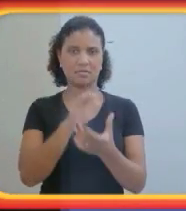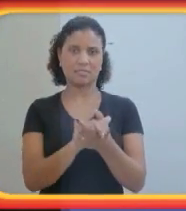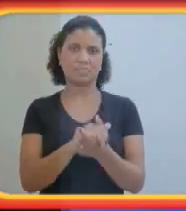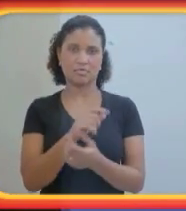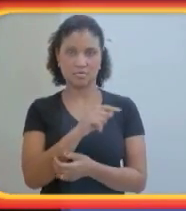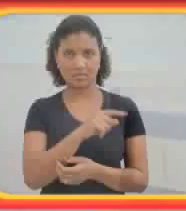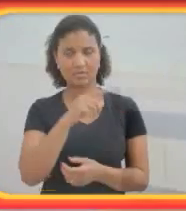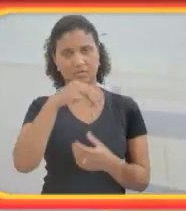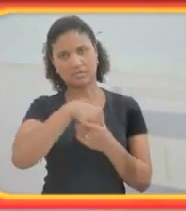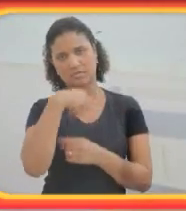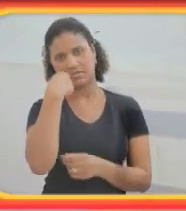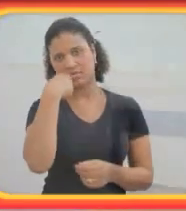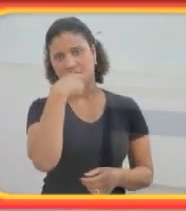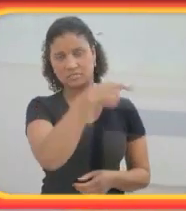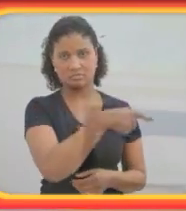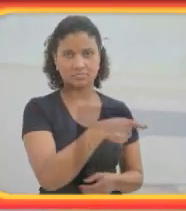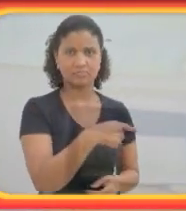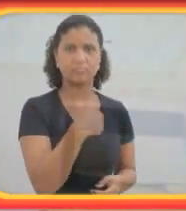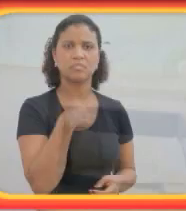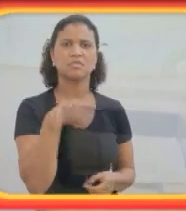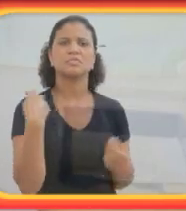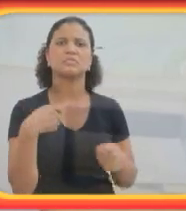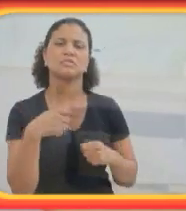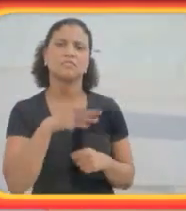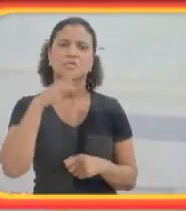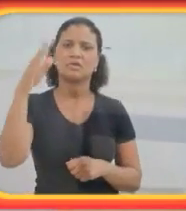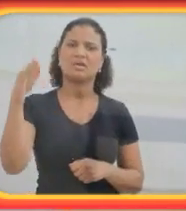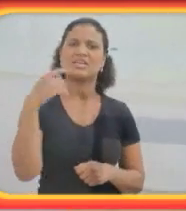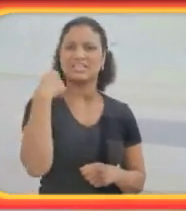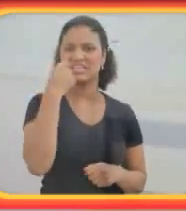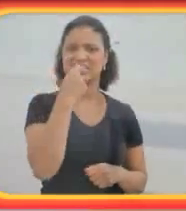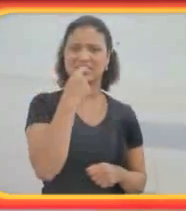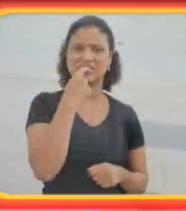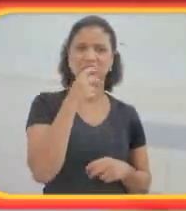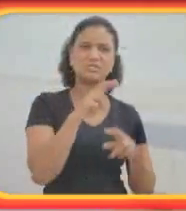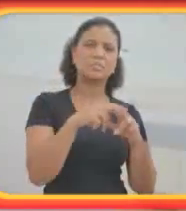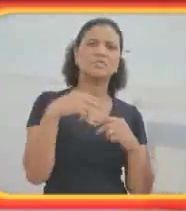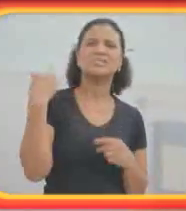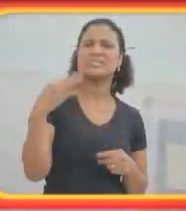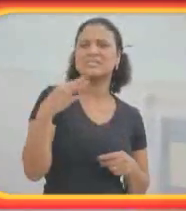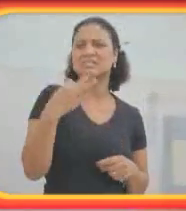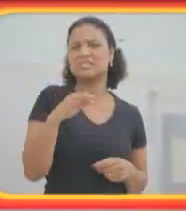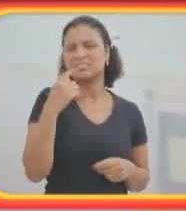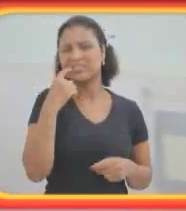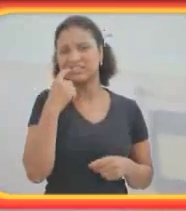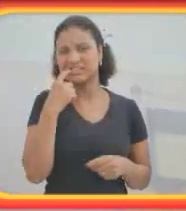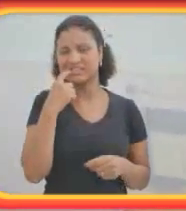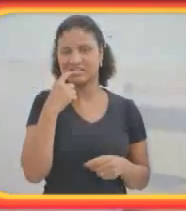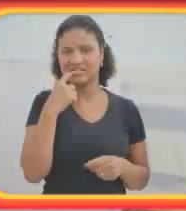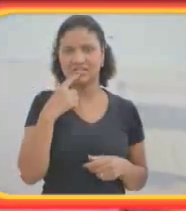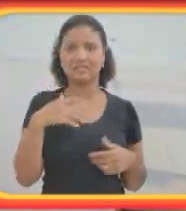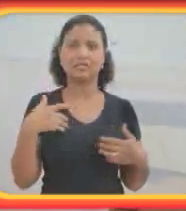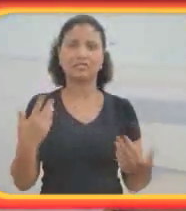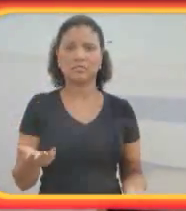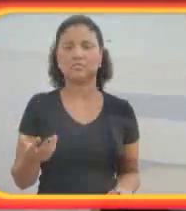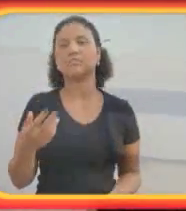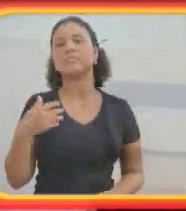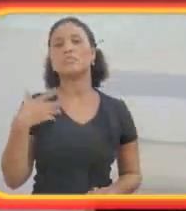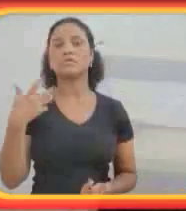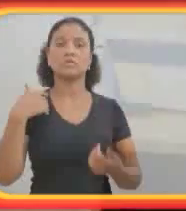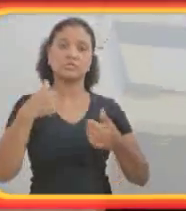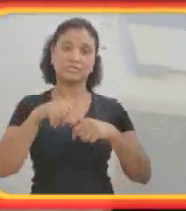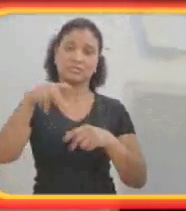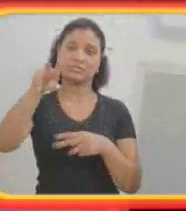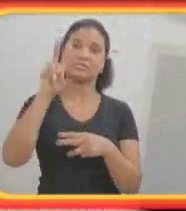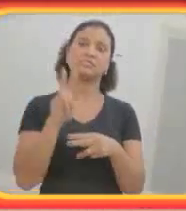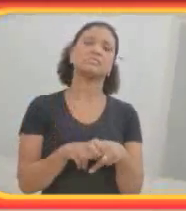Eu conheci a minha mulher no dentista. Eu tive que ir no dentista por causa de uma dor de dente. Então, enquanto eu estava sentado na